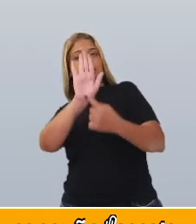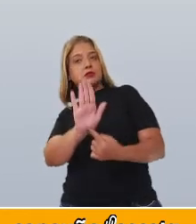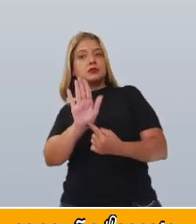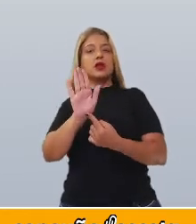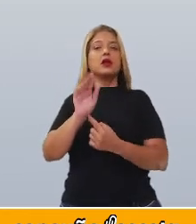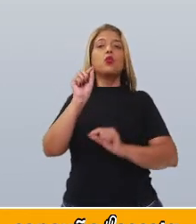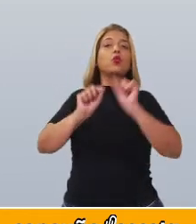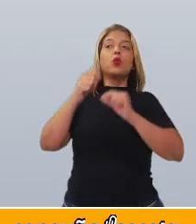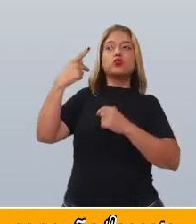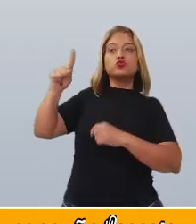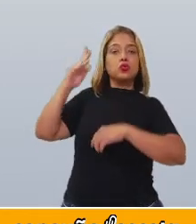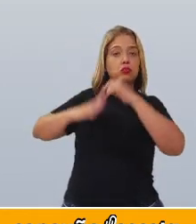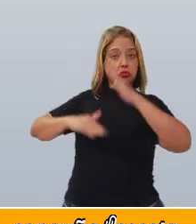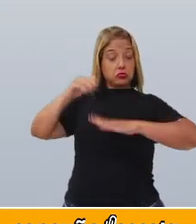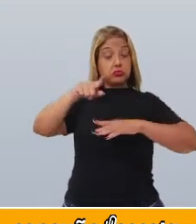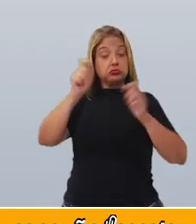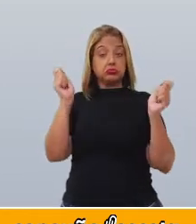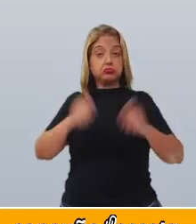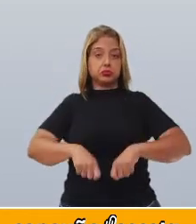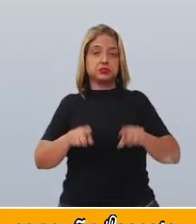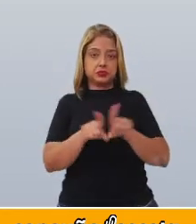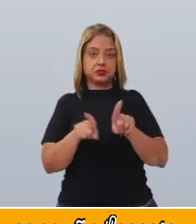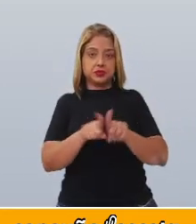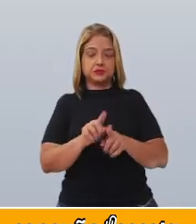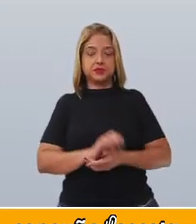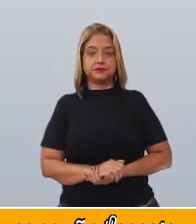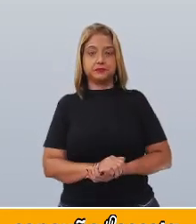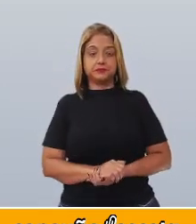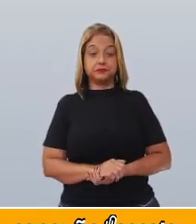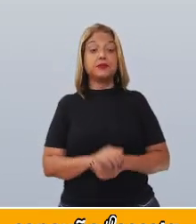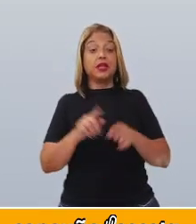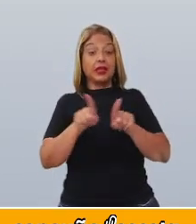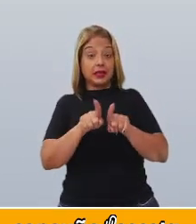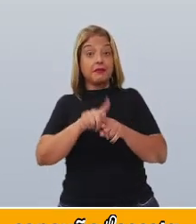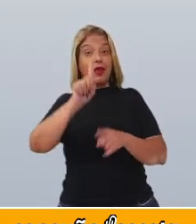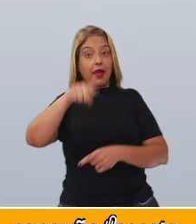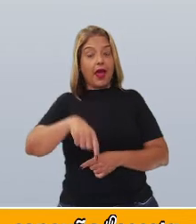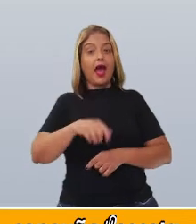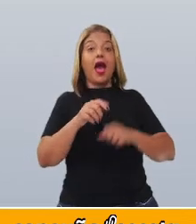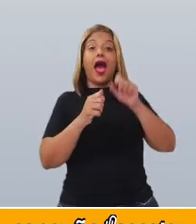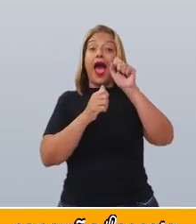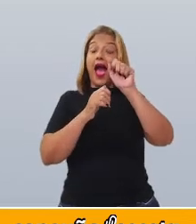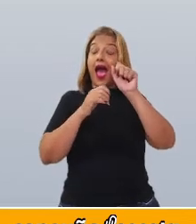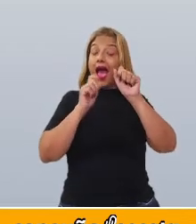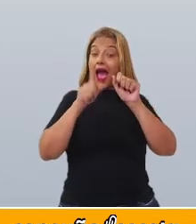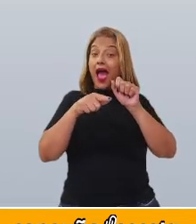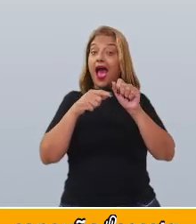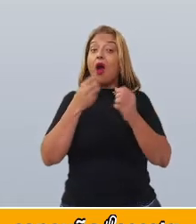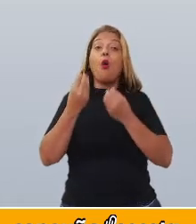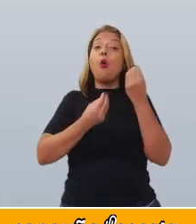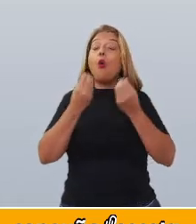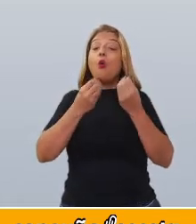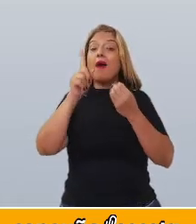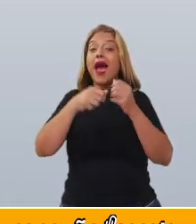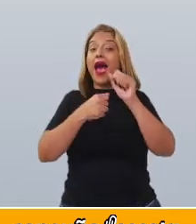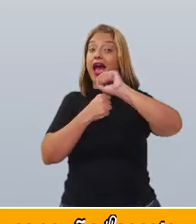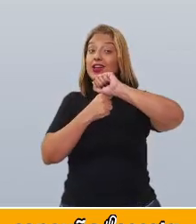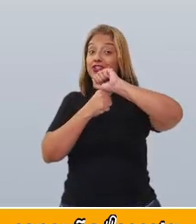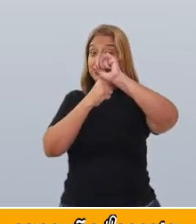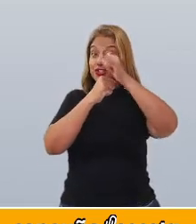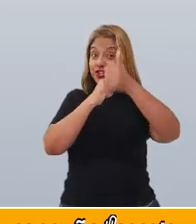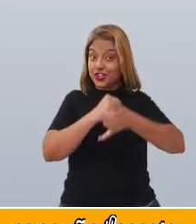possibilidade também. Há adjetivos que descrevem esse entrevistado? O adjetivo vai